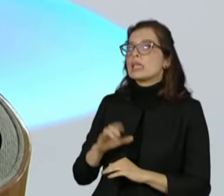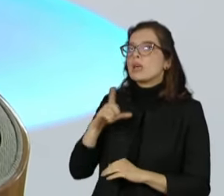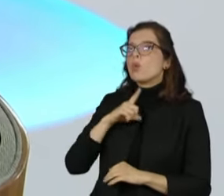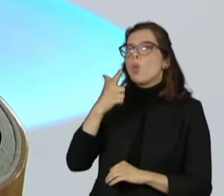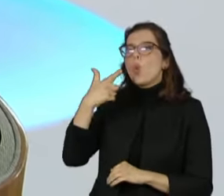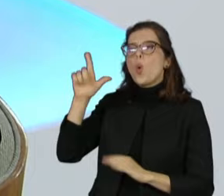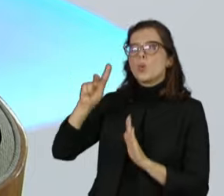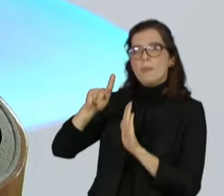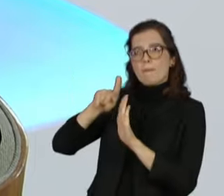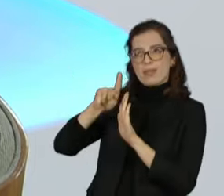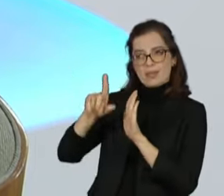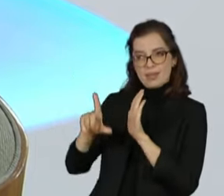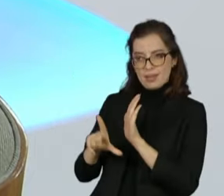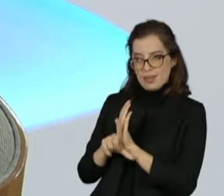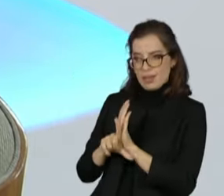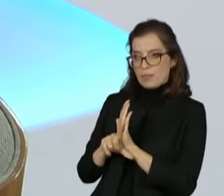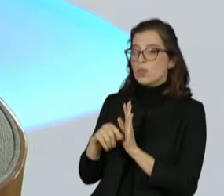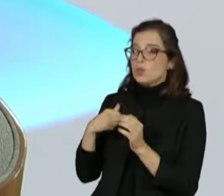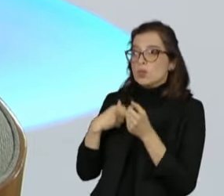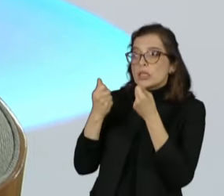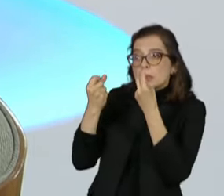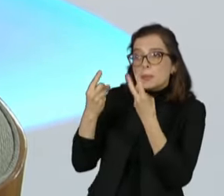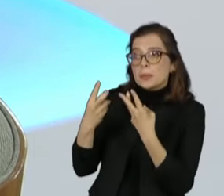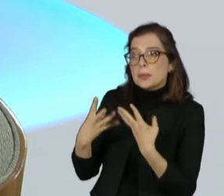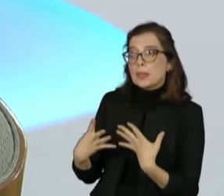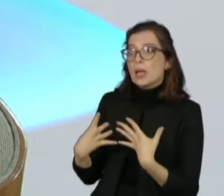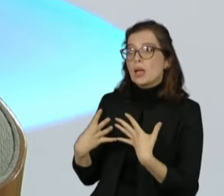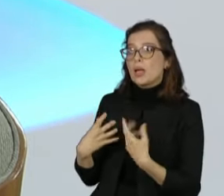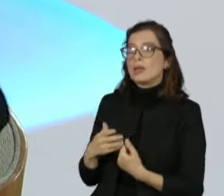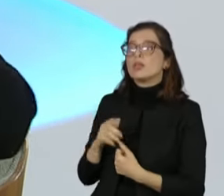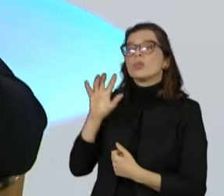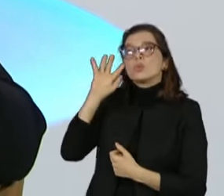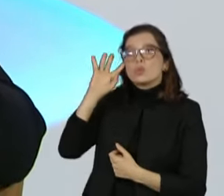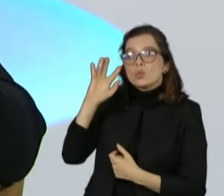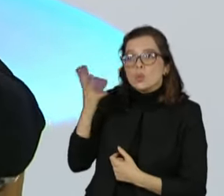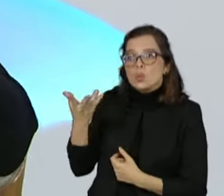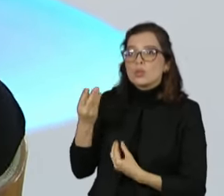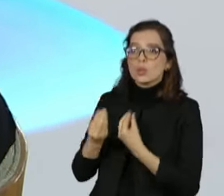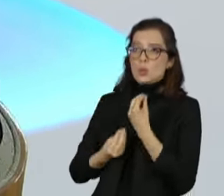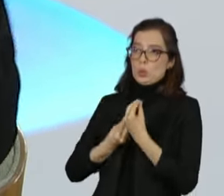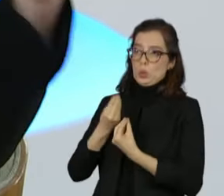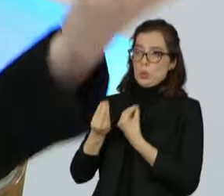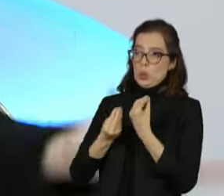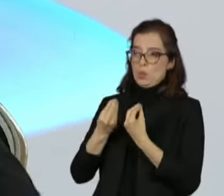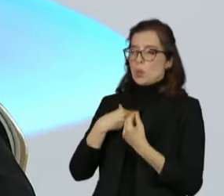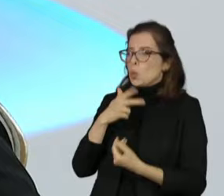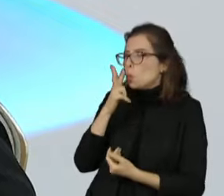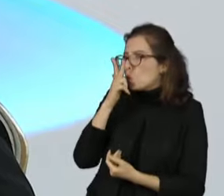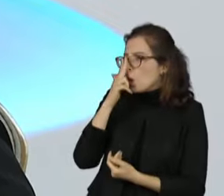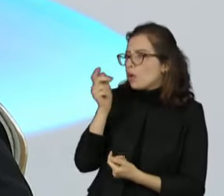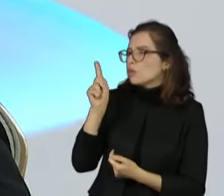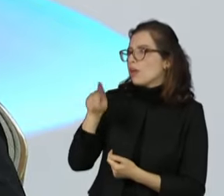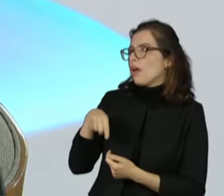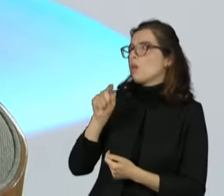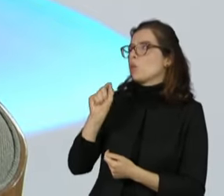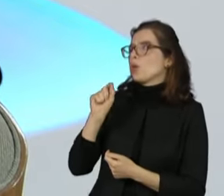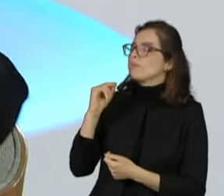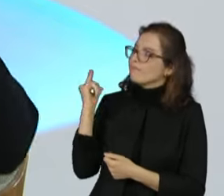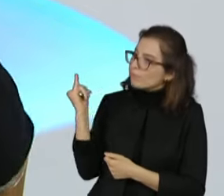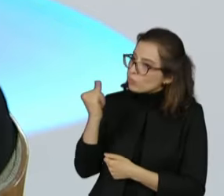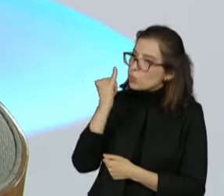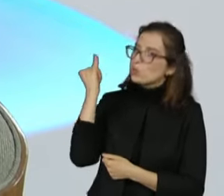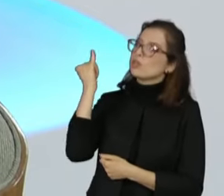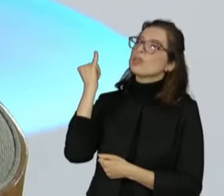nós temos uma solução para o campo. O que eu acho que é muito cômodo, interessa a partidos ideológicos